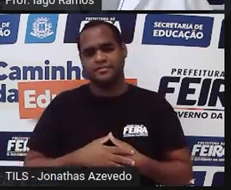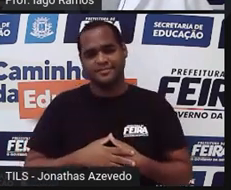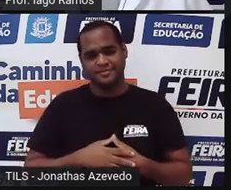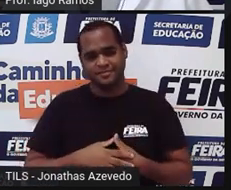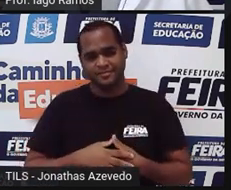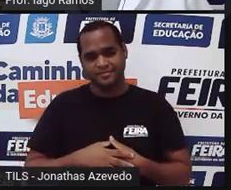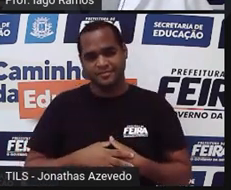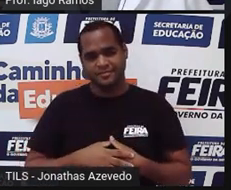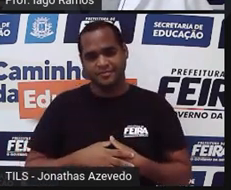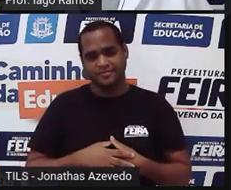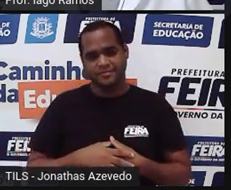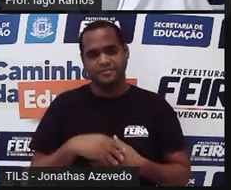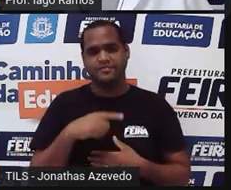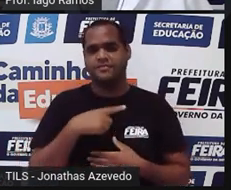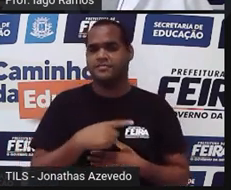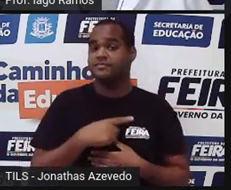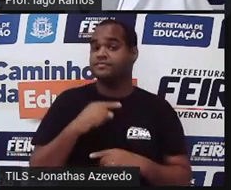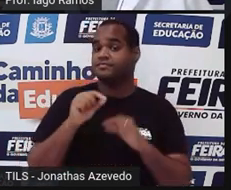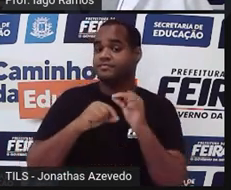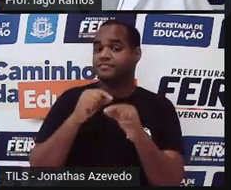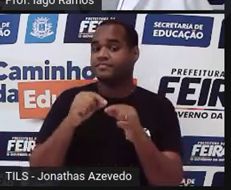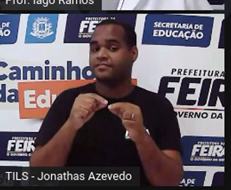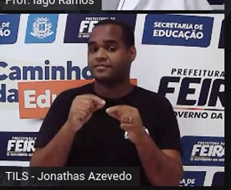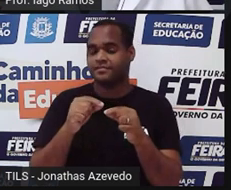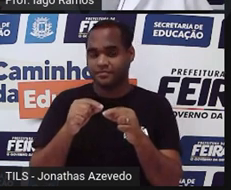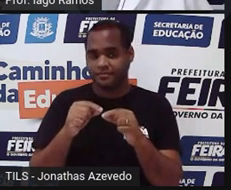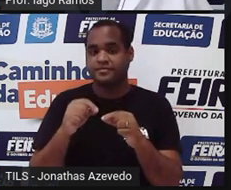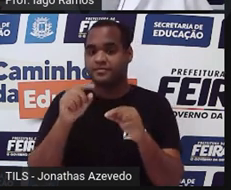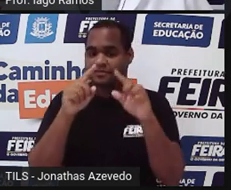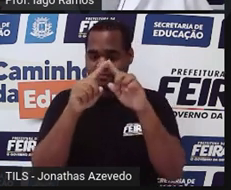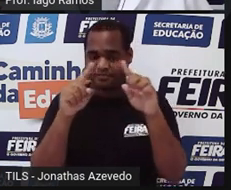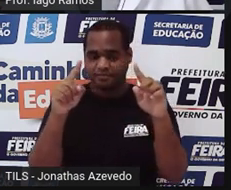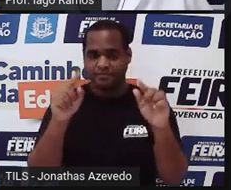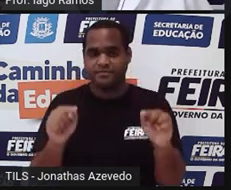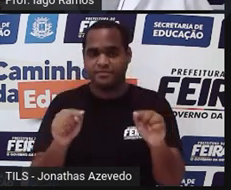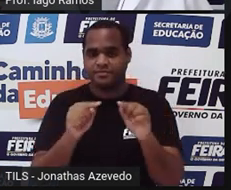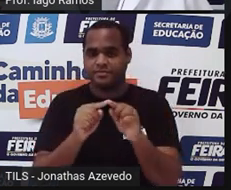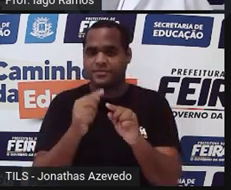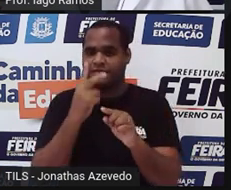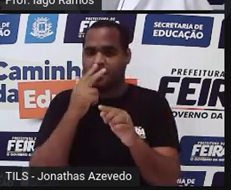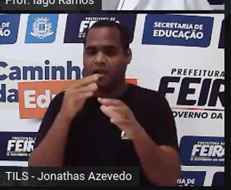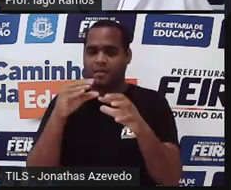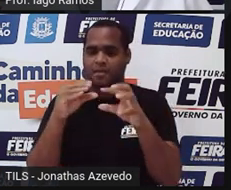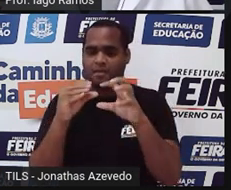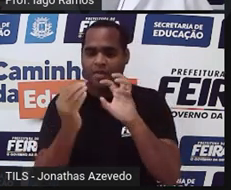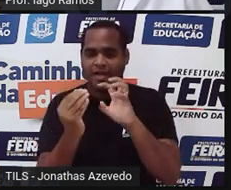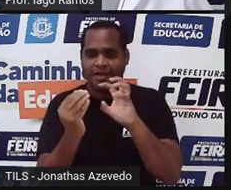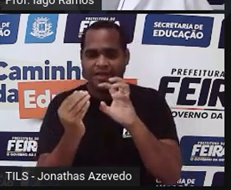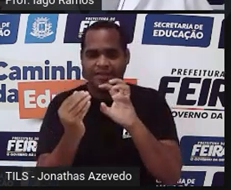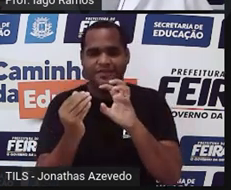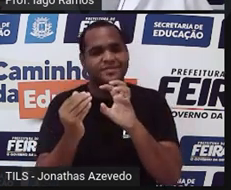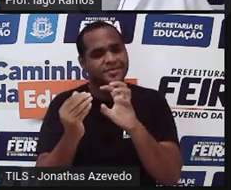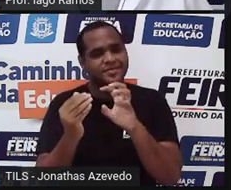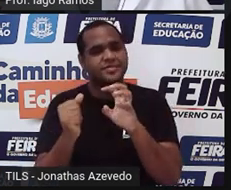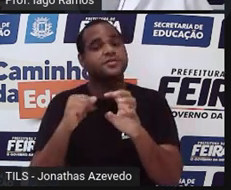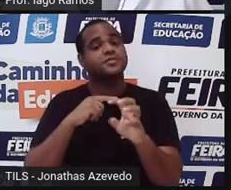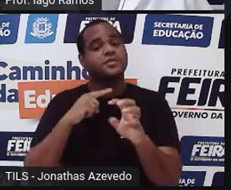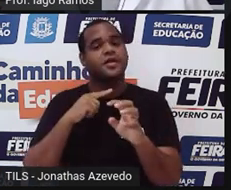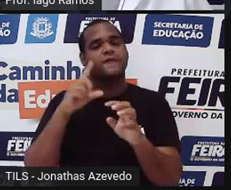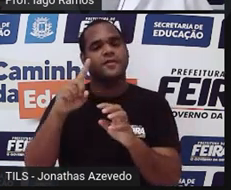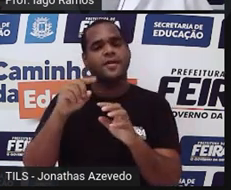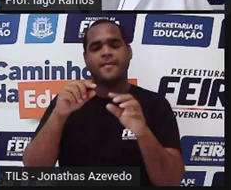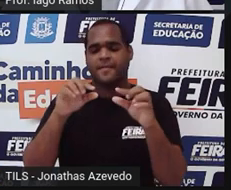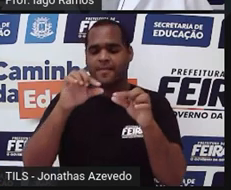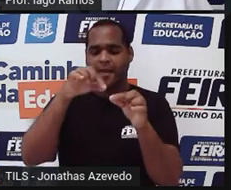Vai acontecer o seguinte, esse quadrado vai se deformar. Imagina você apertando com o